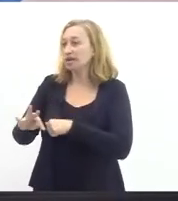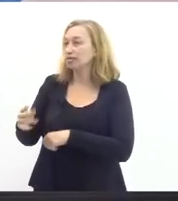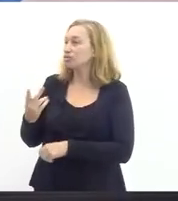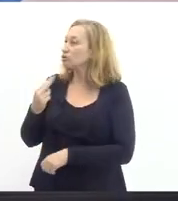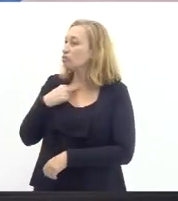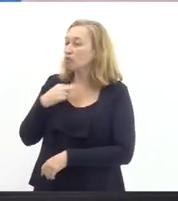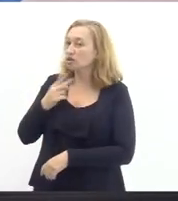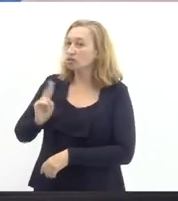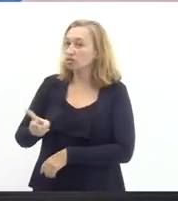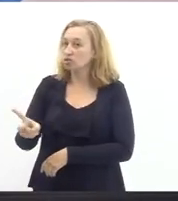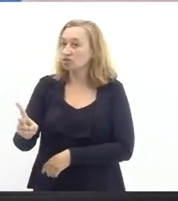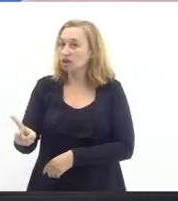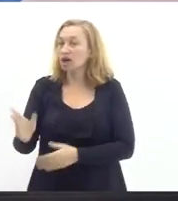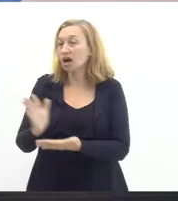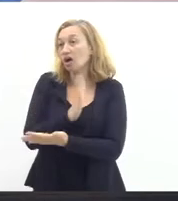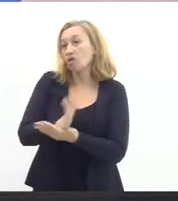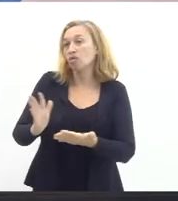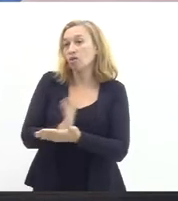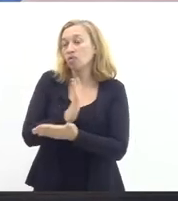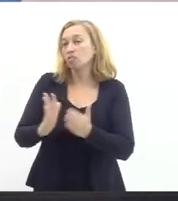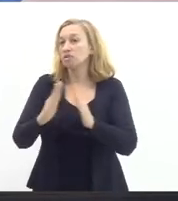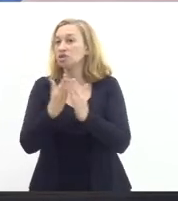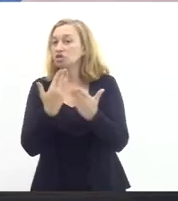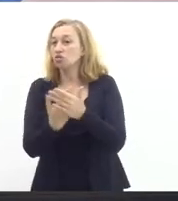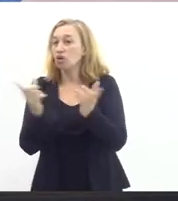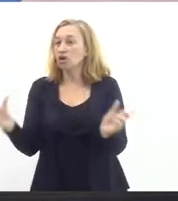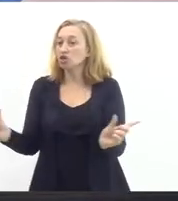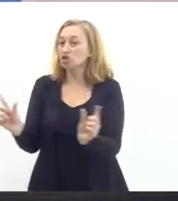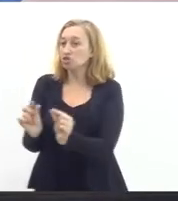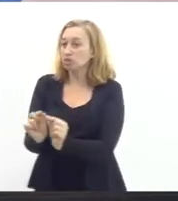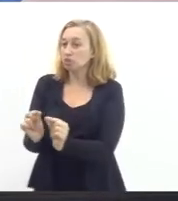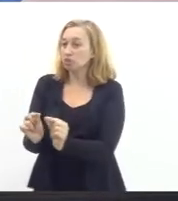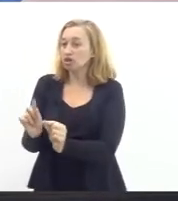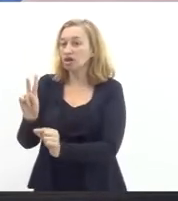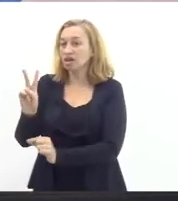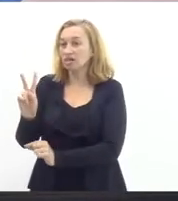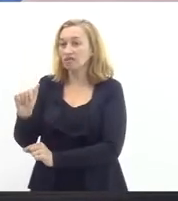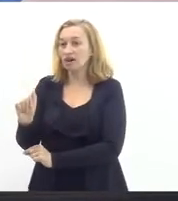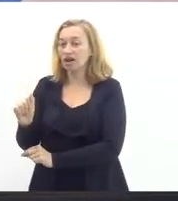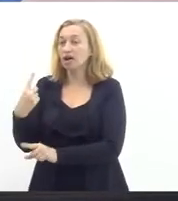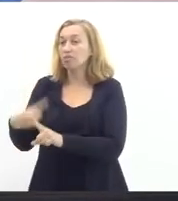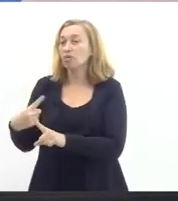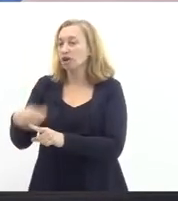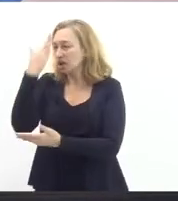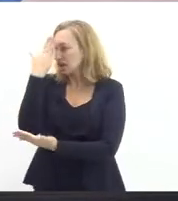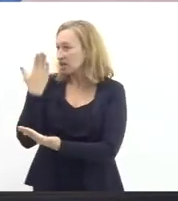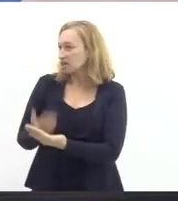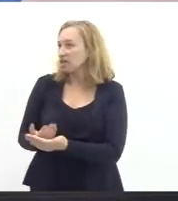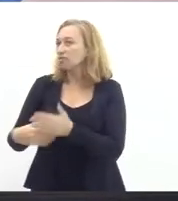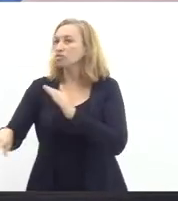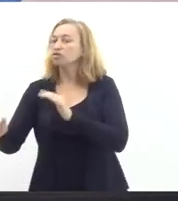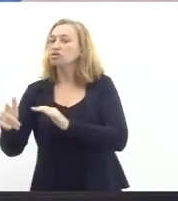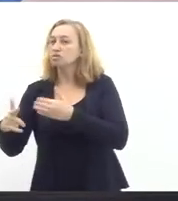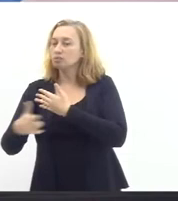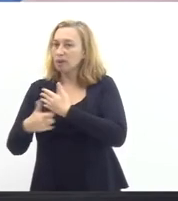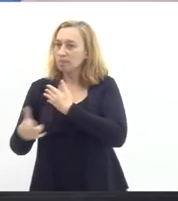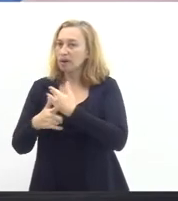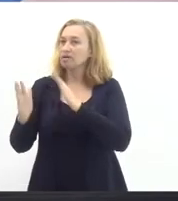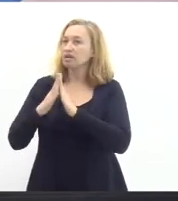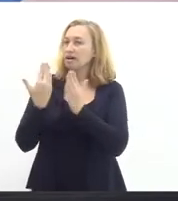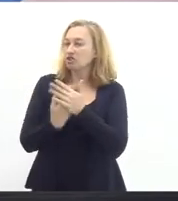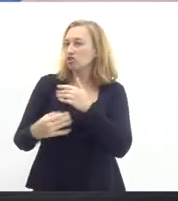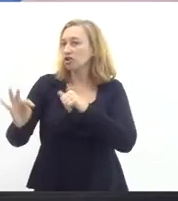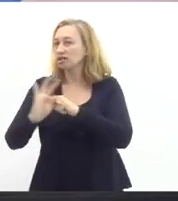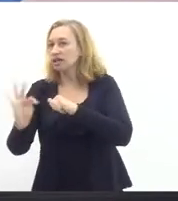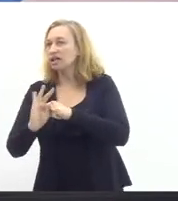vendo algumas das nossas unidades diminuírem a sua oferta de vagas porque a gente acredita no papel da Faitec a gente sabe da sua importância